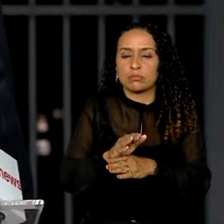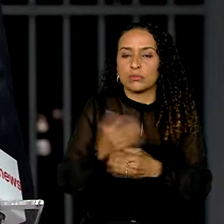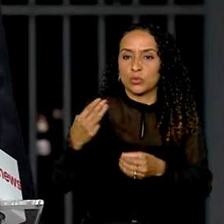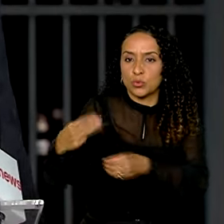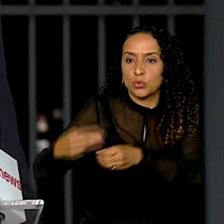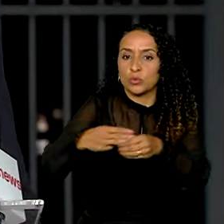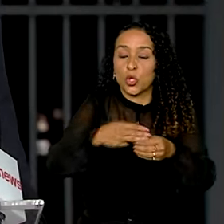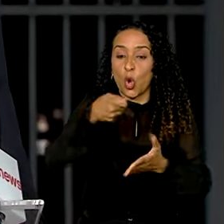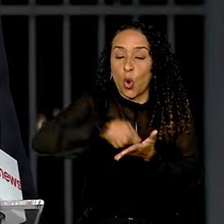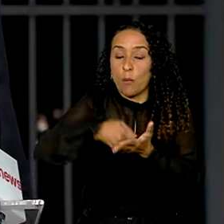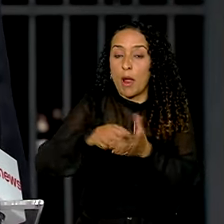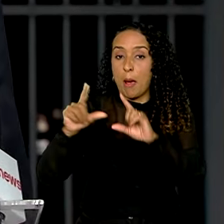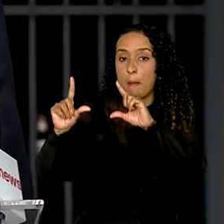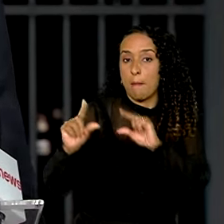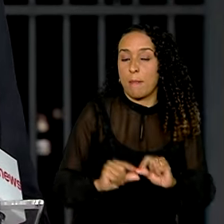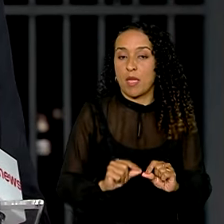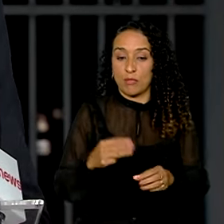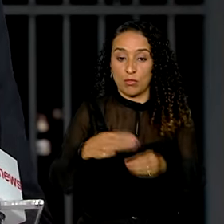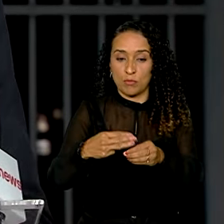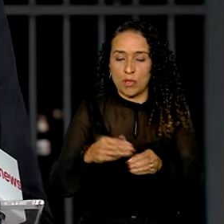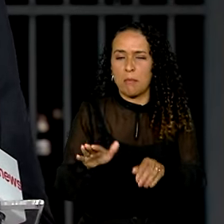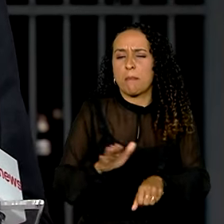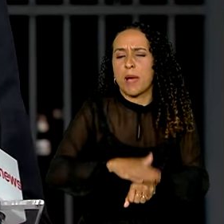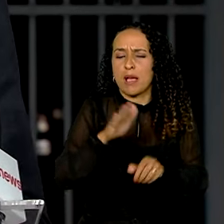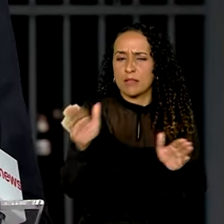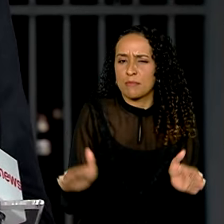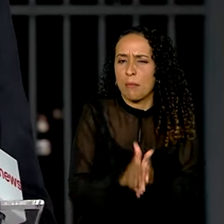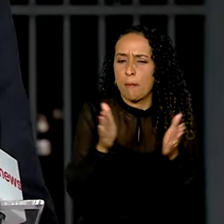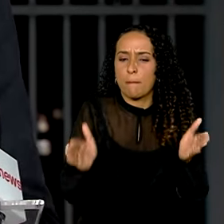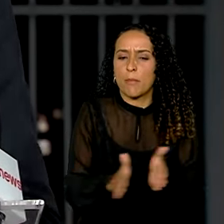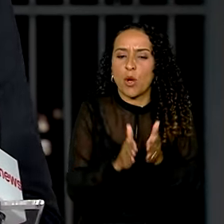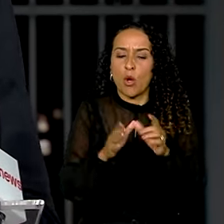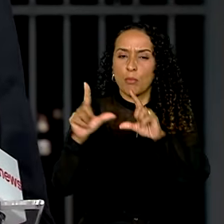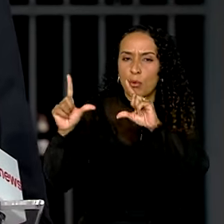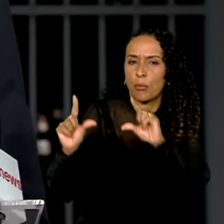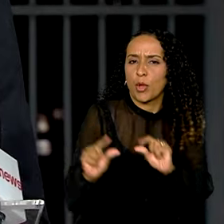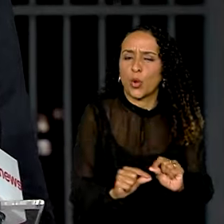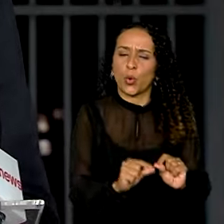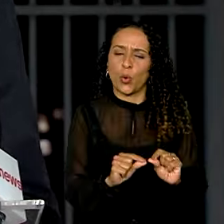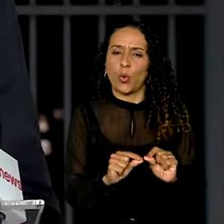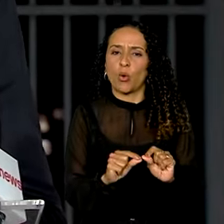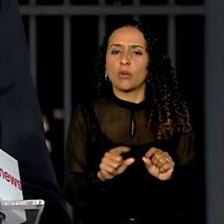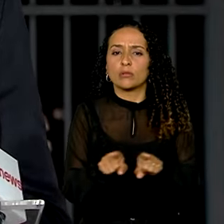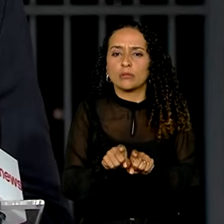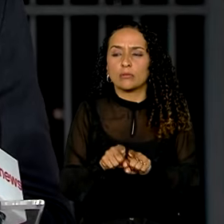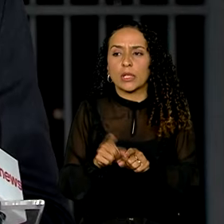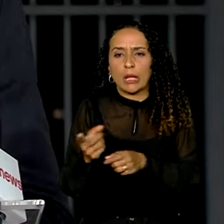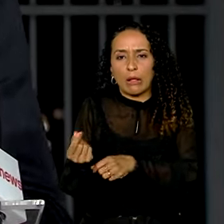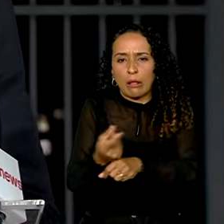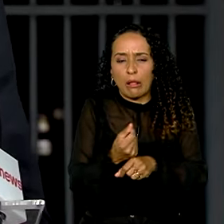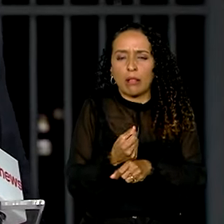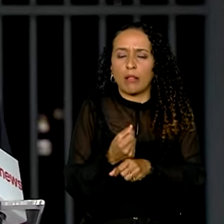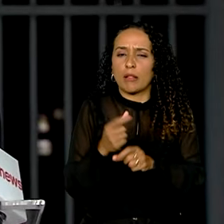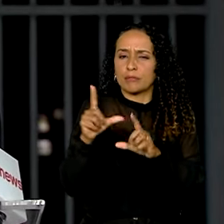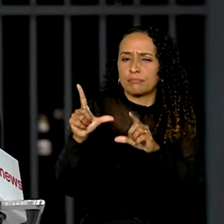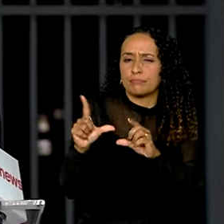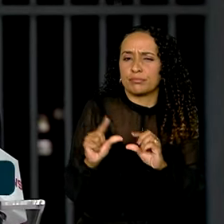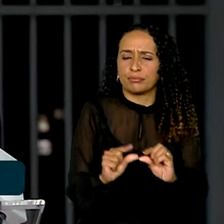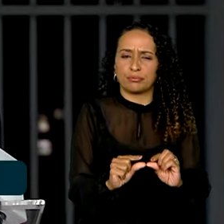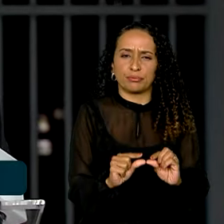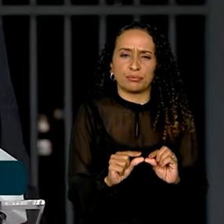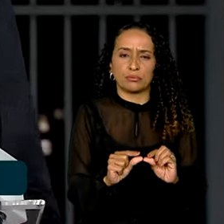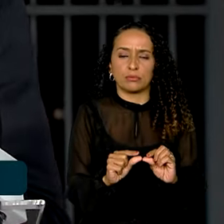de cobrar menos dos municípios mais pobres, dos municípios menores, dos municípios que têm receita corrente líquida per capita